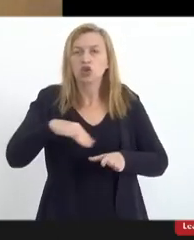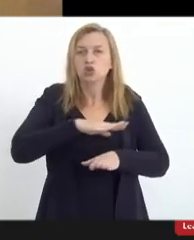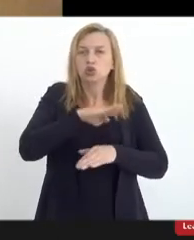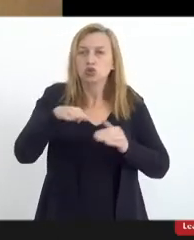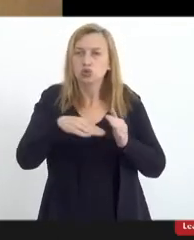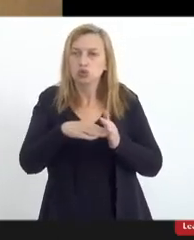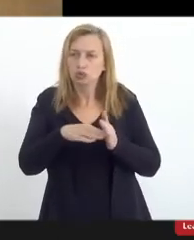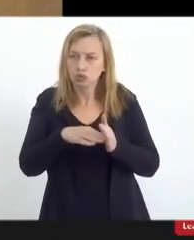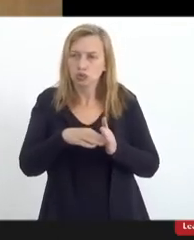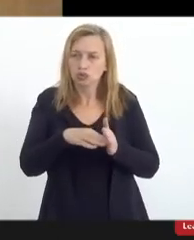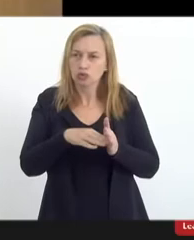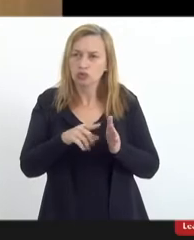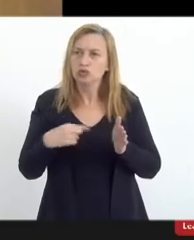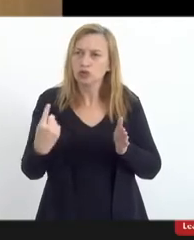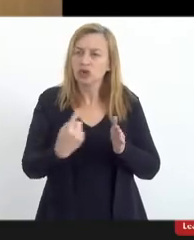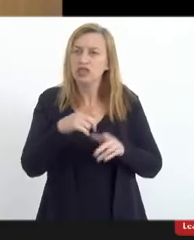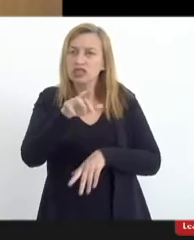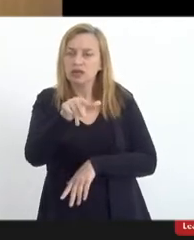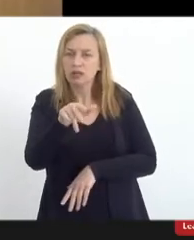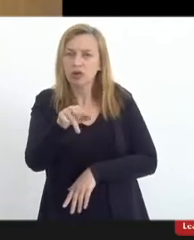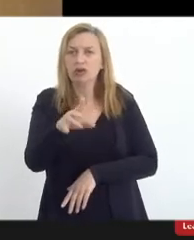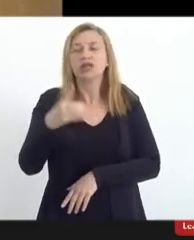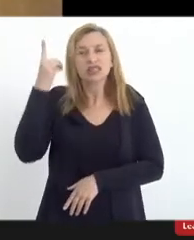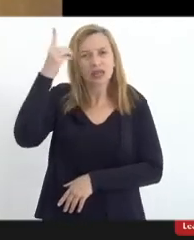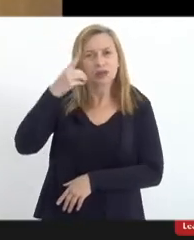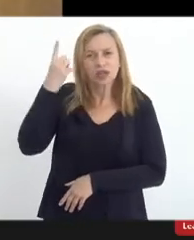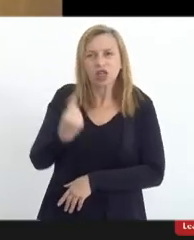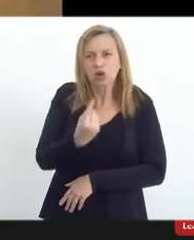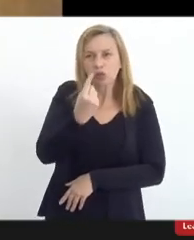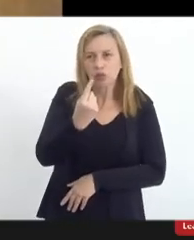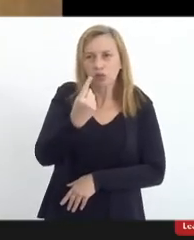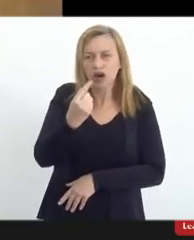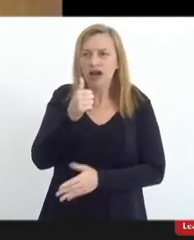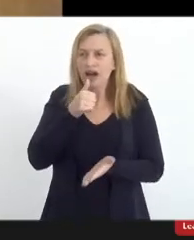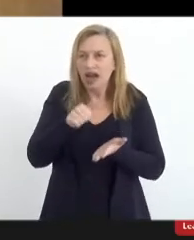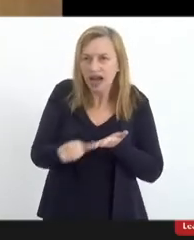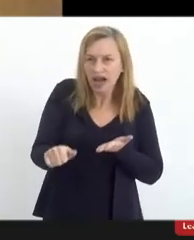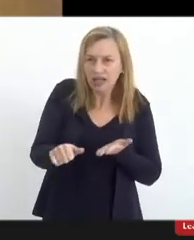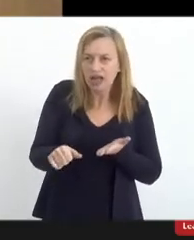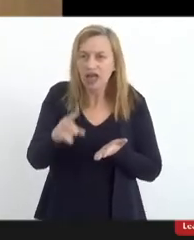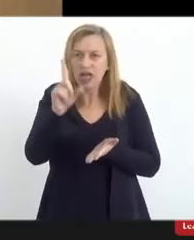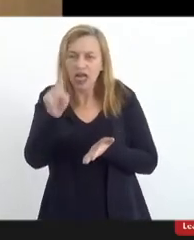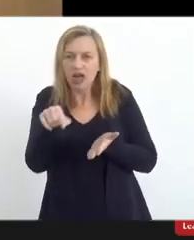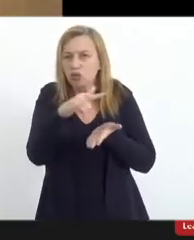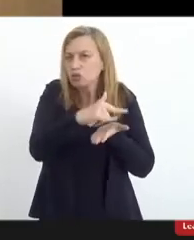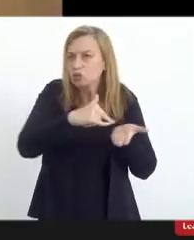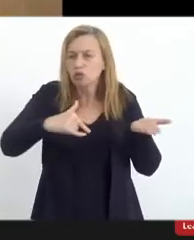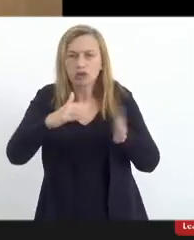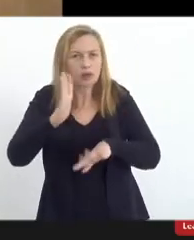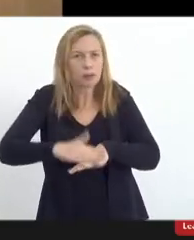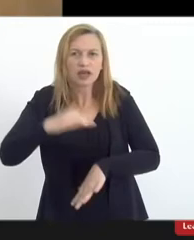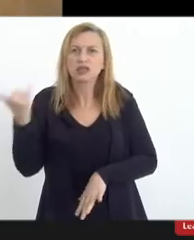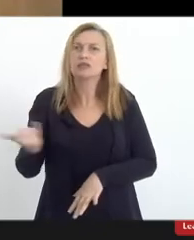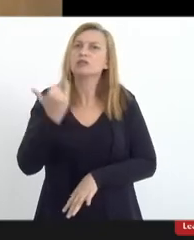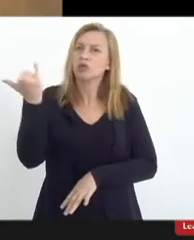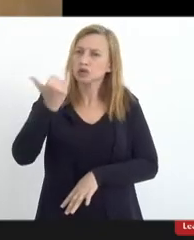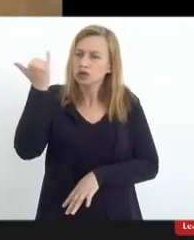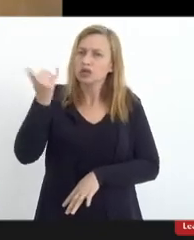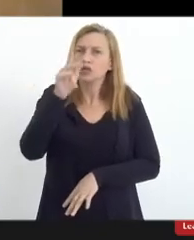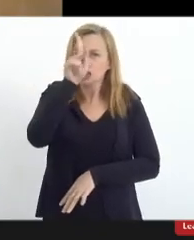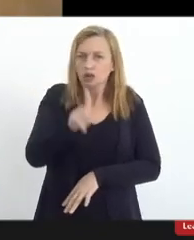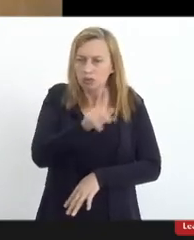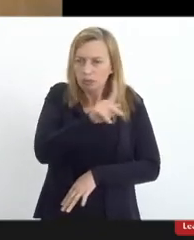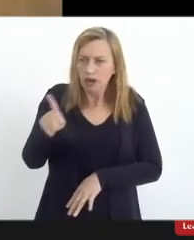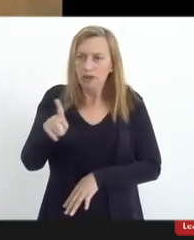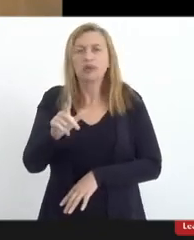irmãos. Senhora deputada, uma carta encíclica é o documento mais importante que um Papa pode